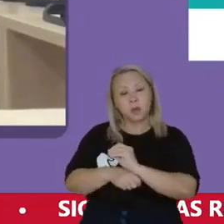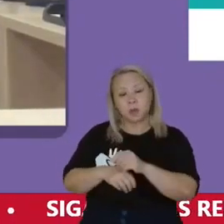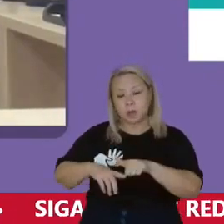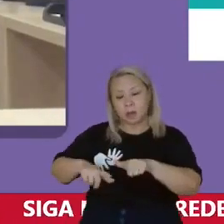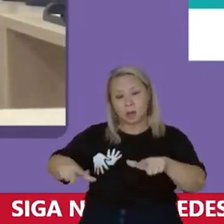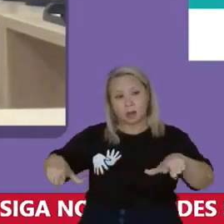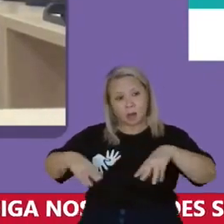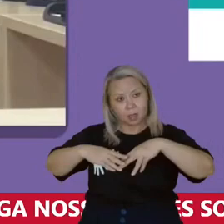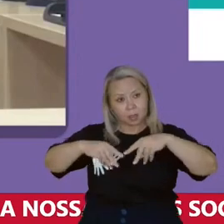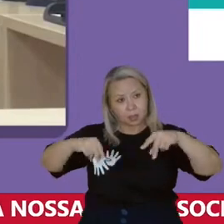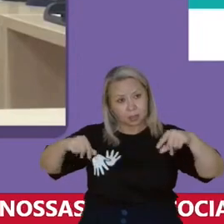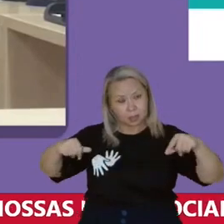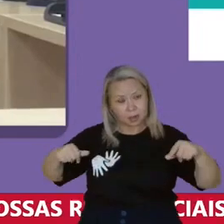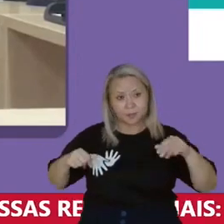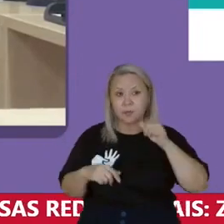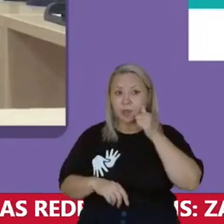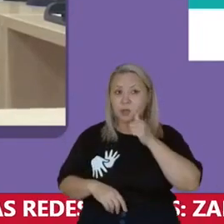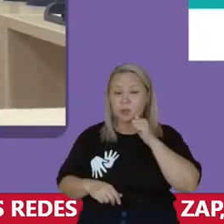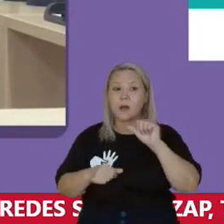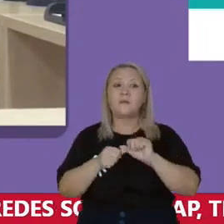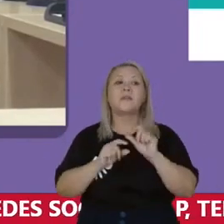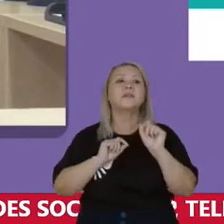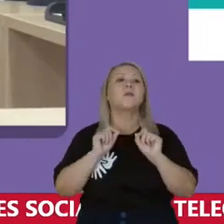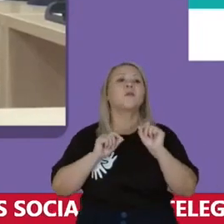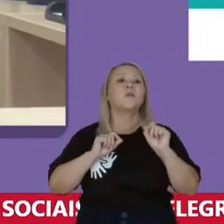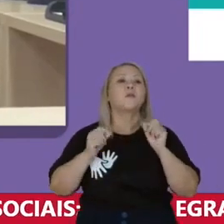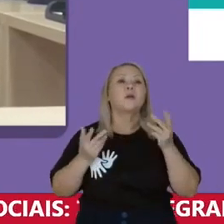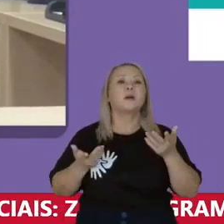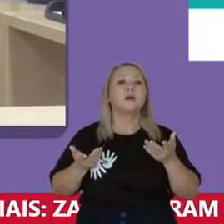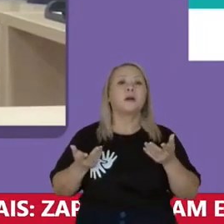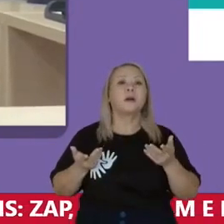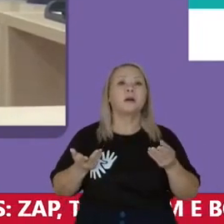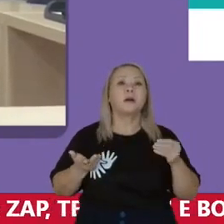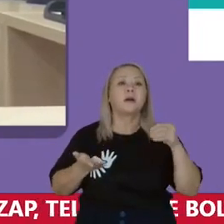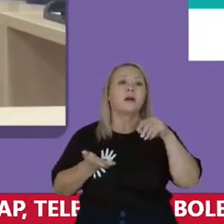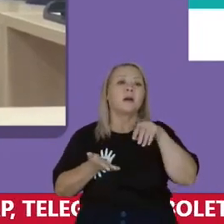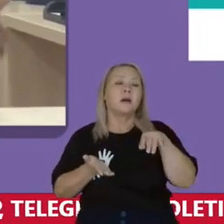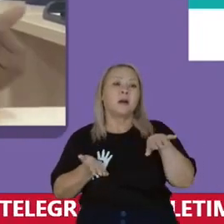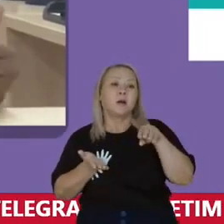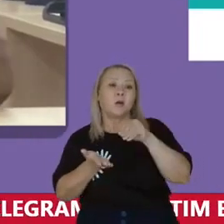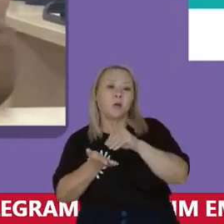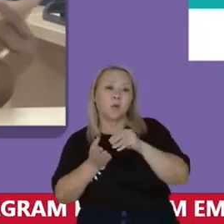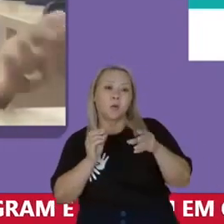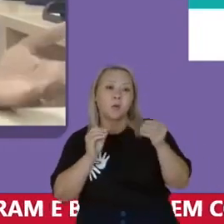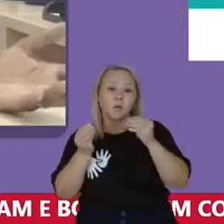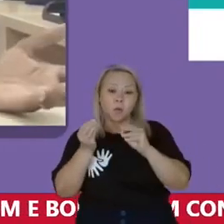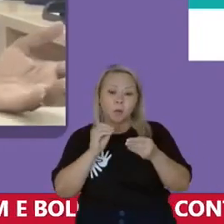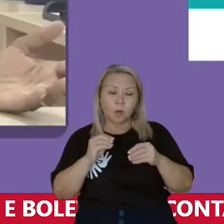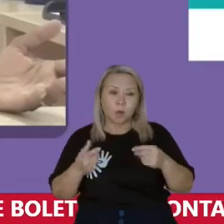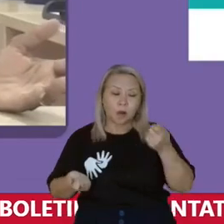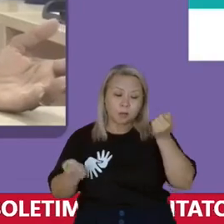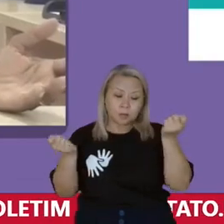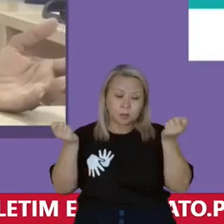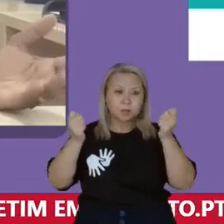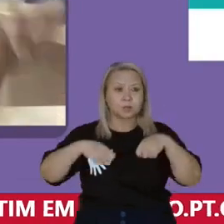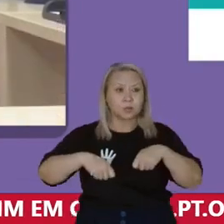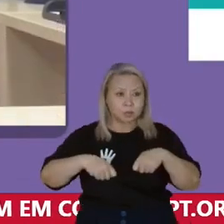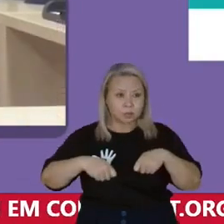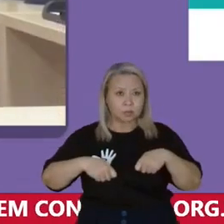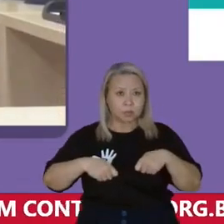E as mulheres foram fazer o quê? Foram colocar algumas das suas habilidades